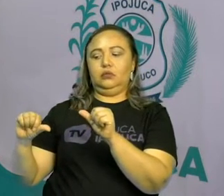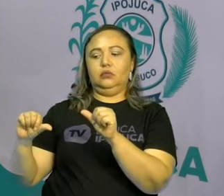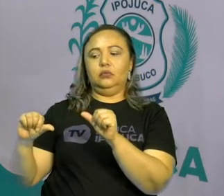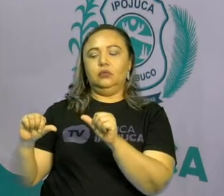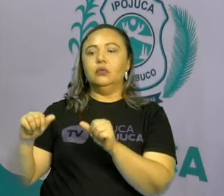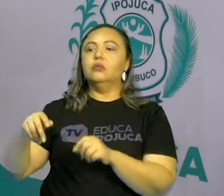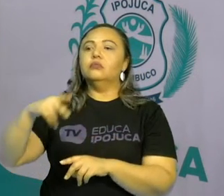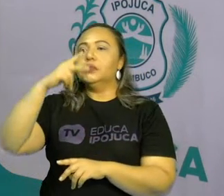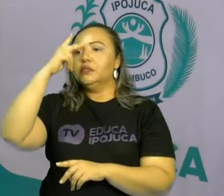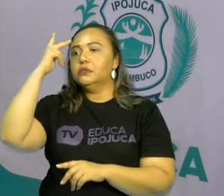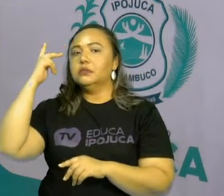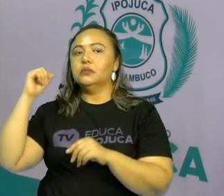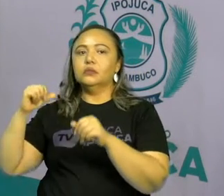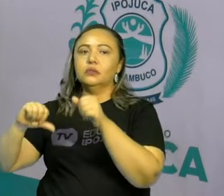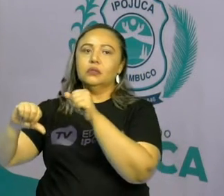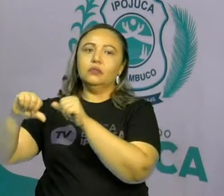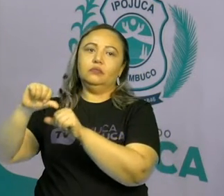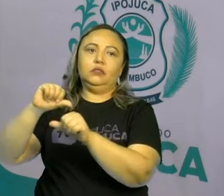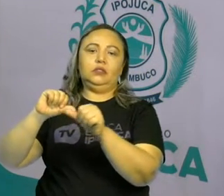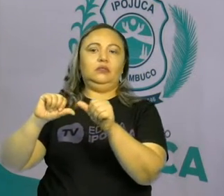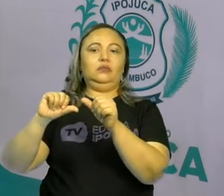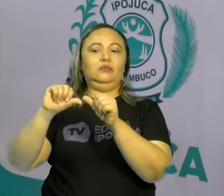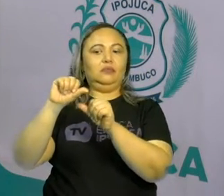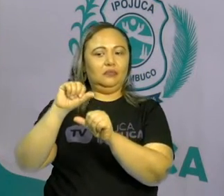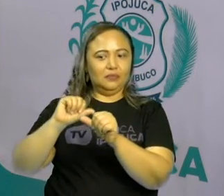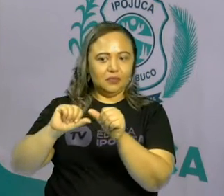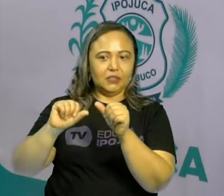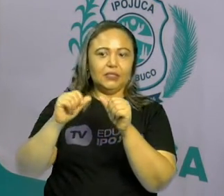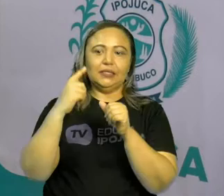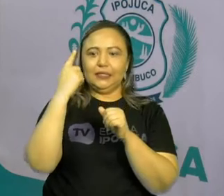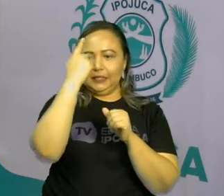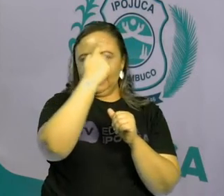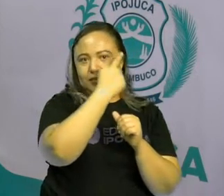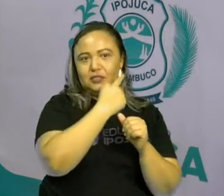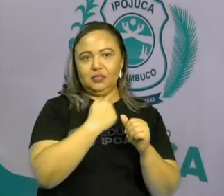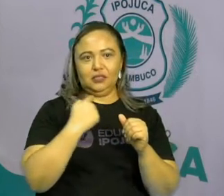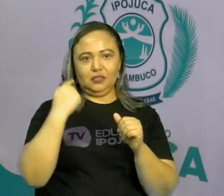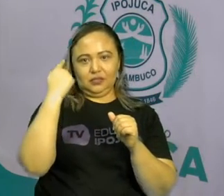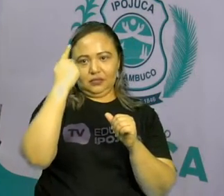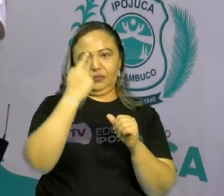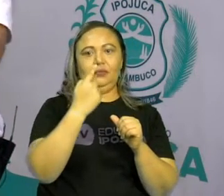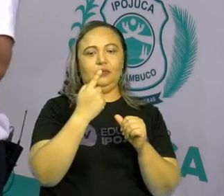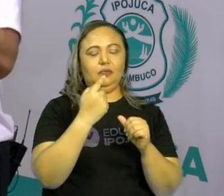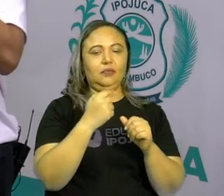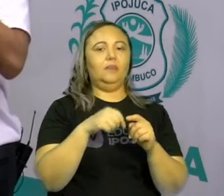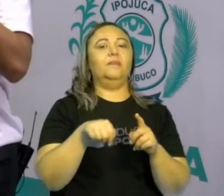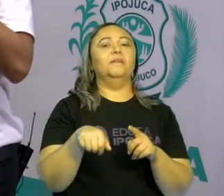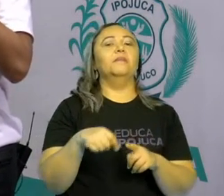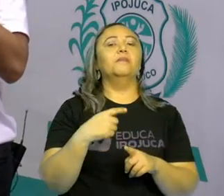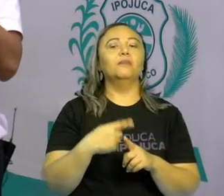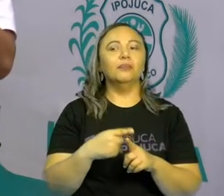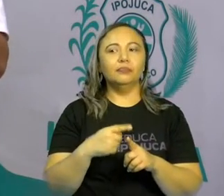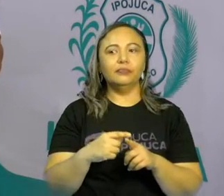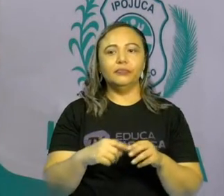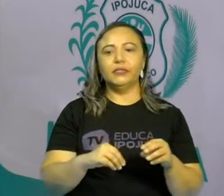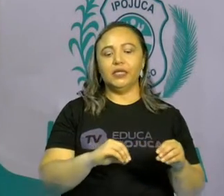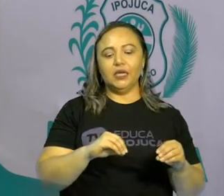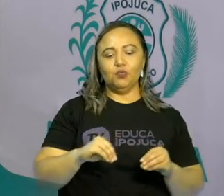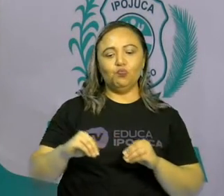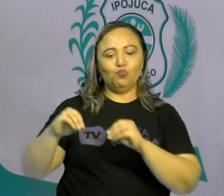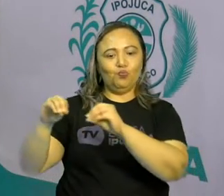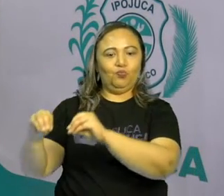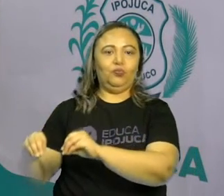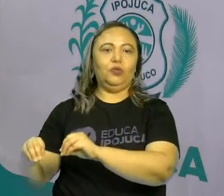Alguns traços da nossa origem, dos nossos traços de onde a gente veio. Então, gente entender o nosso